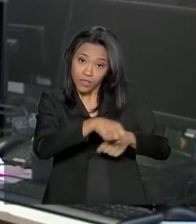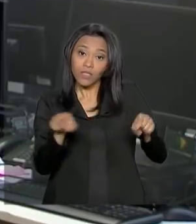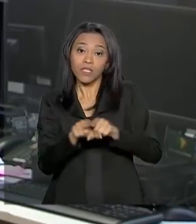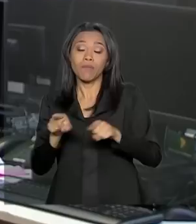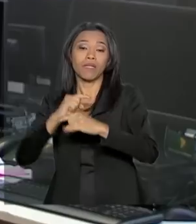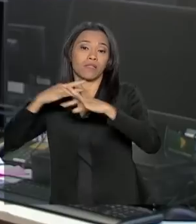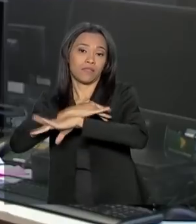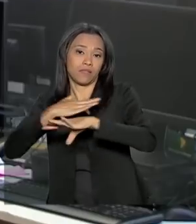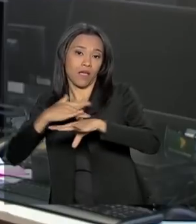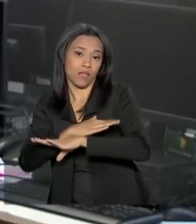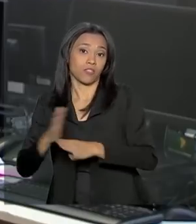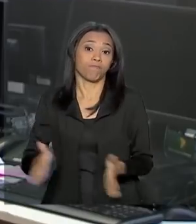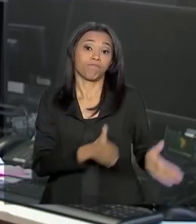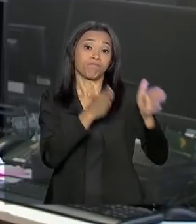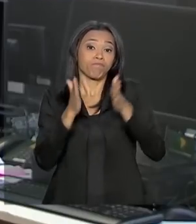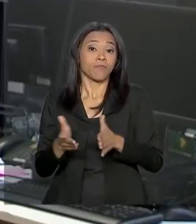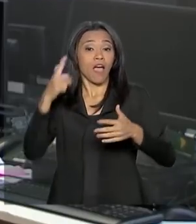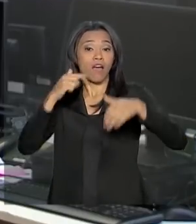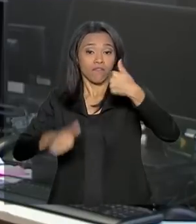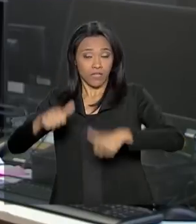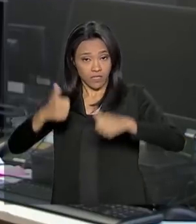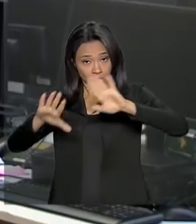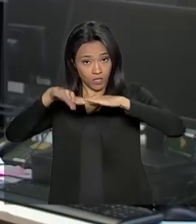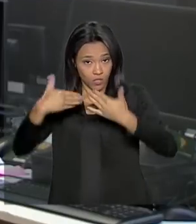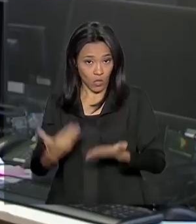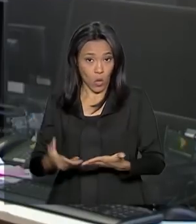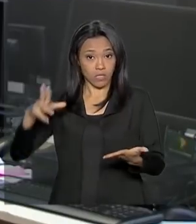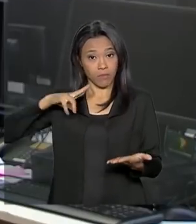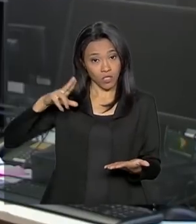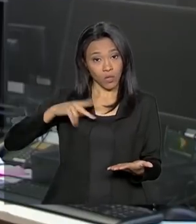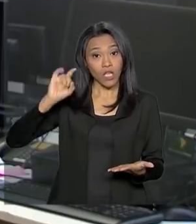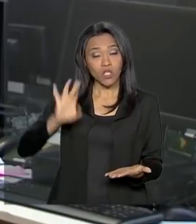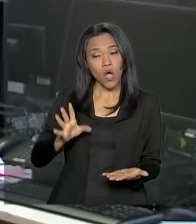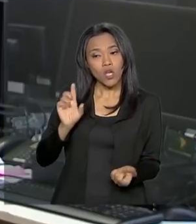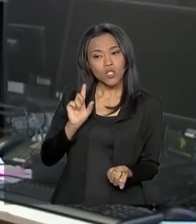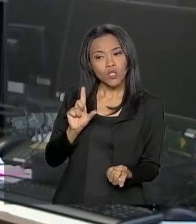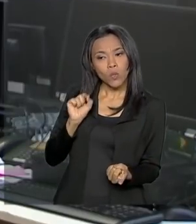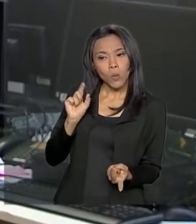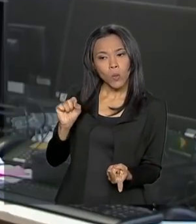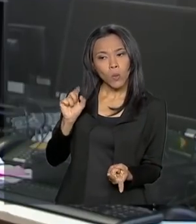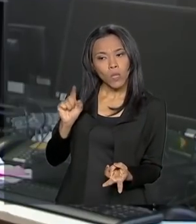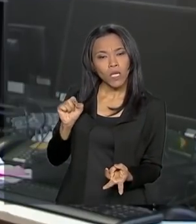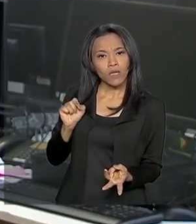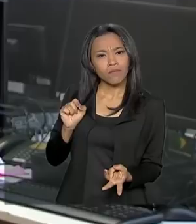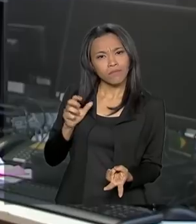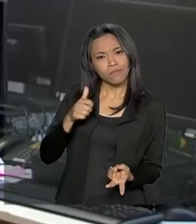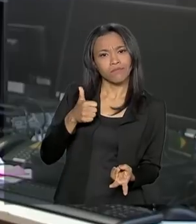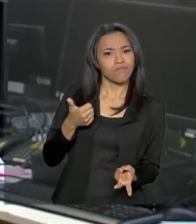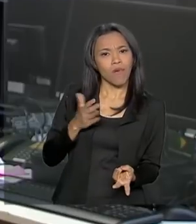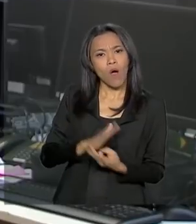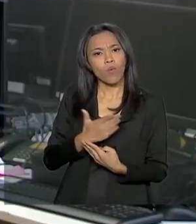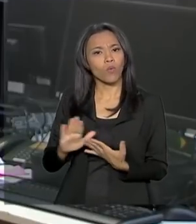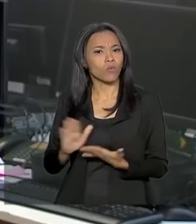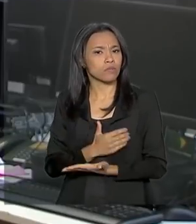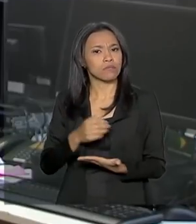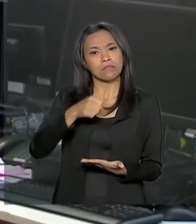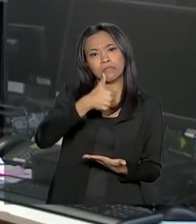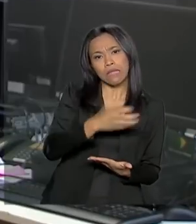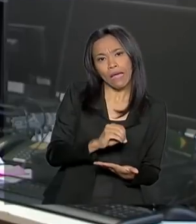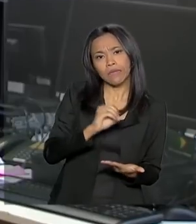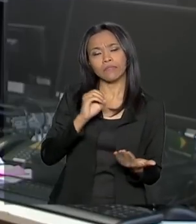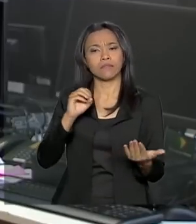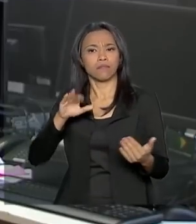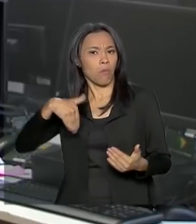a avaliação nas escolas privadas será por amostra e elas terão que indicar 10 ou mais estudantes. As escolas